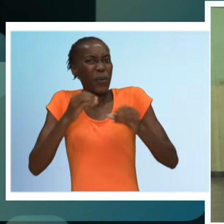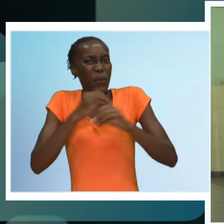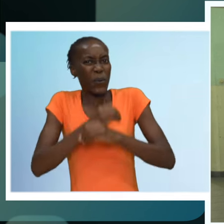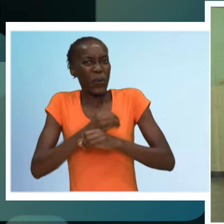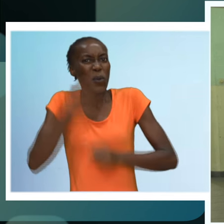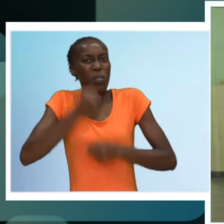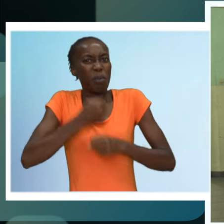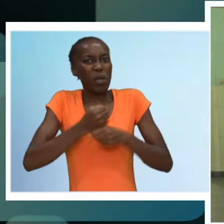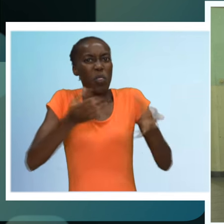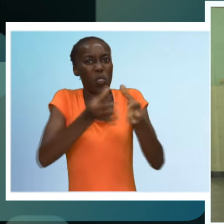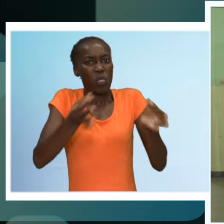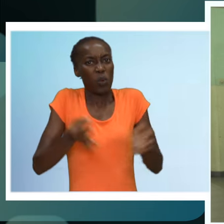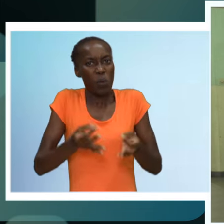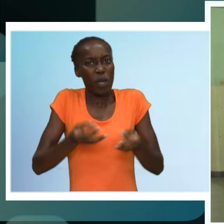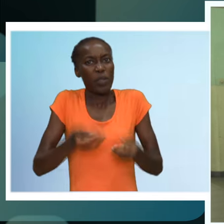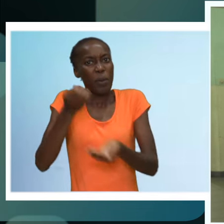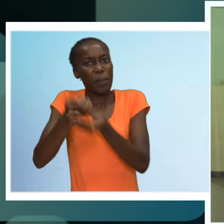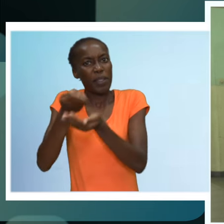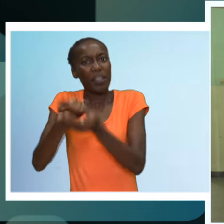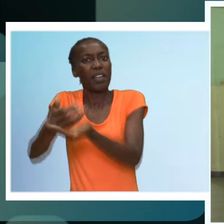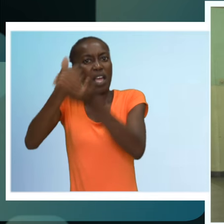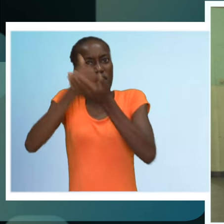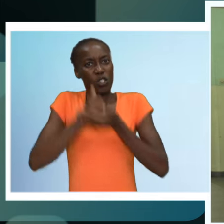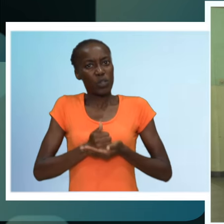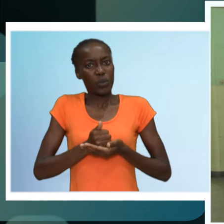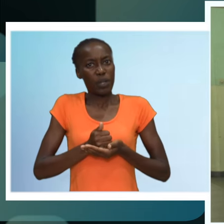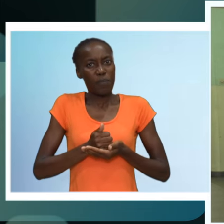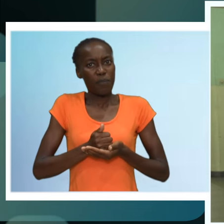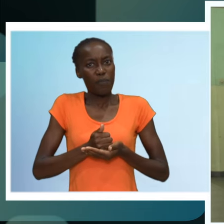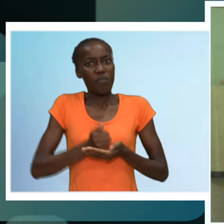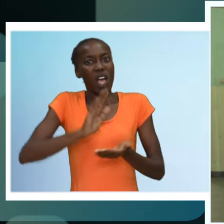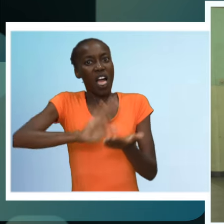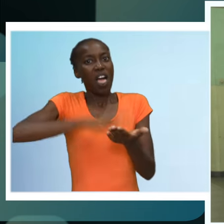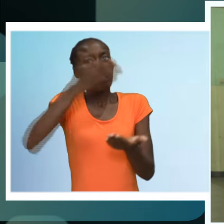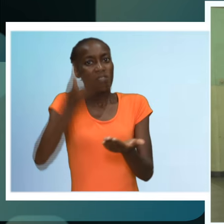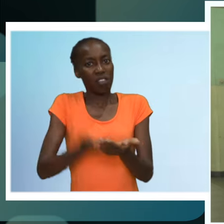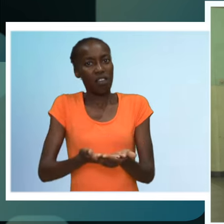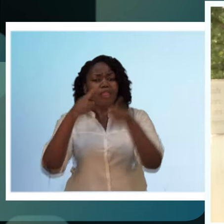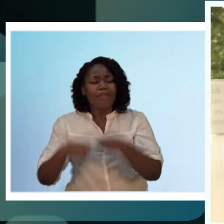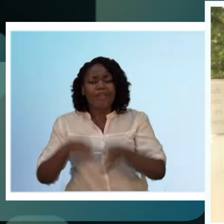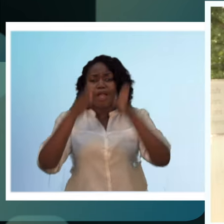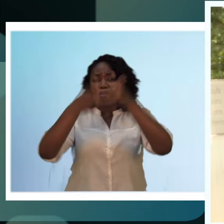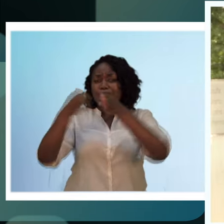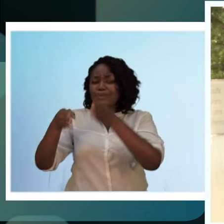bem em ter que trabalhar um processo e pedir ajuda a uma intérprete.